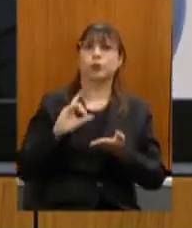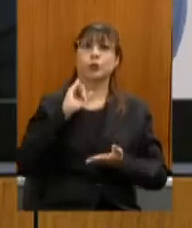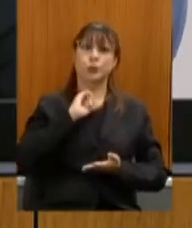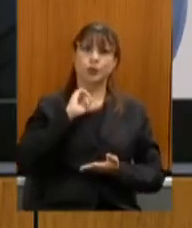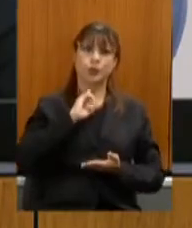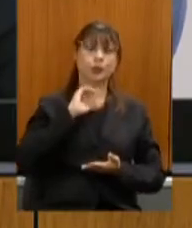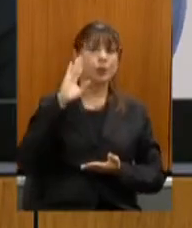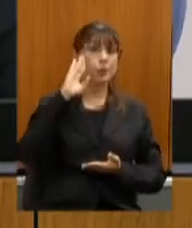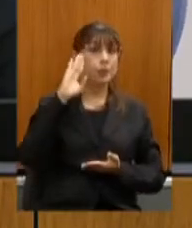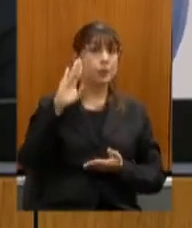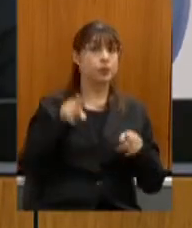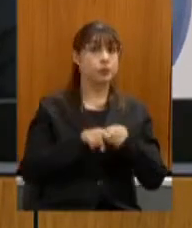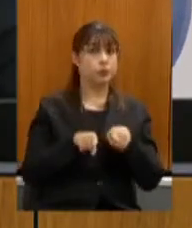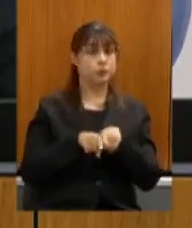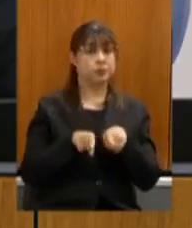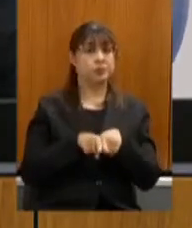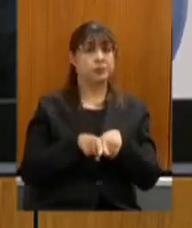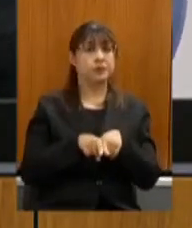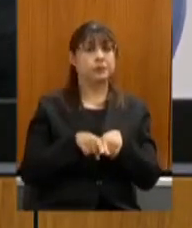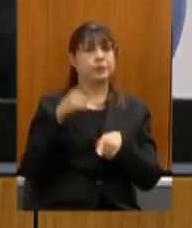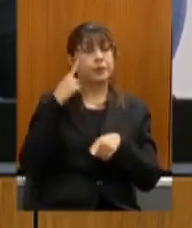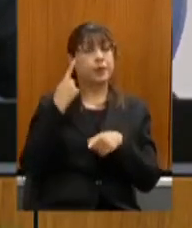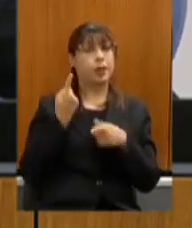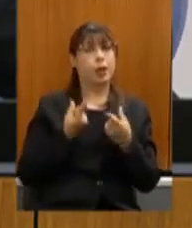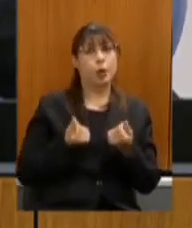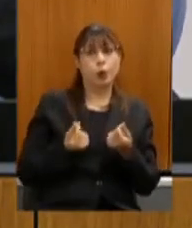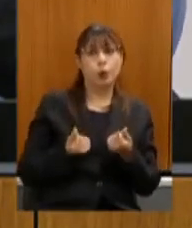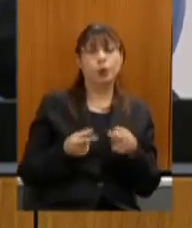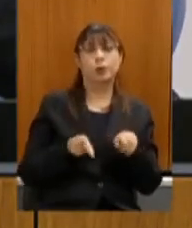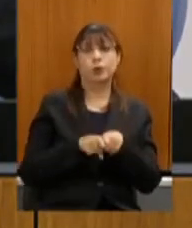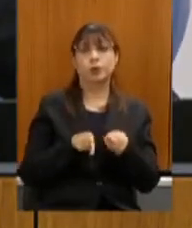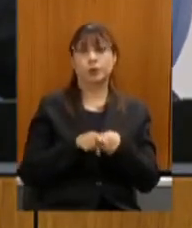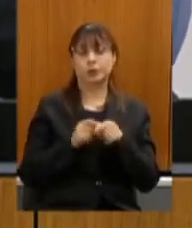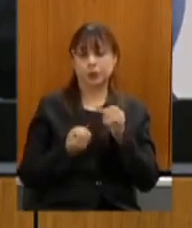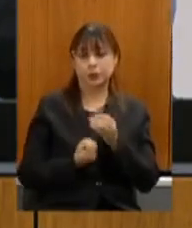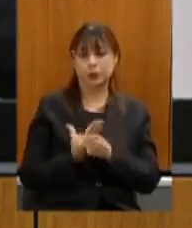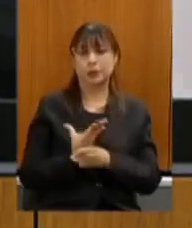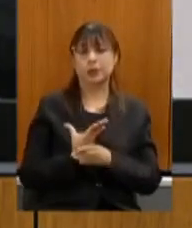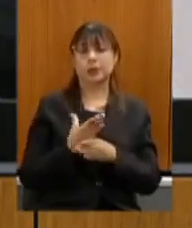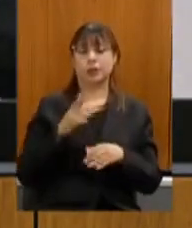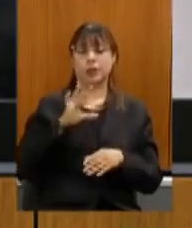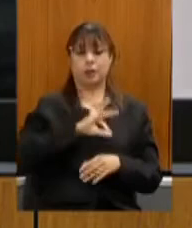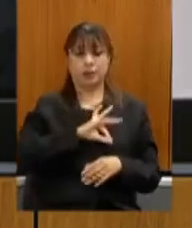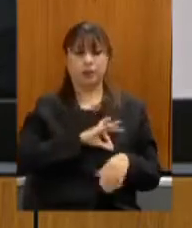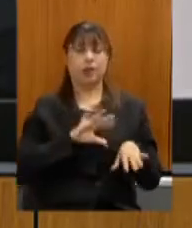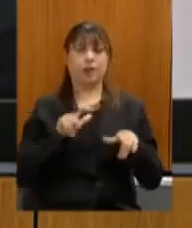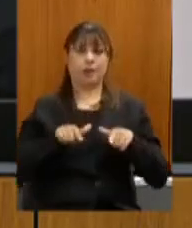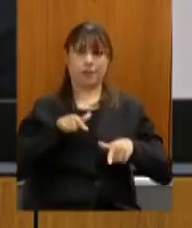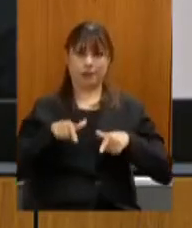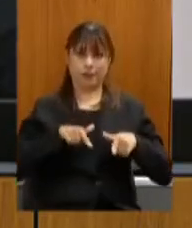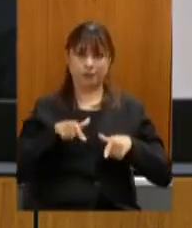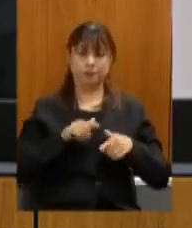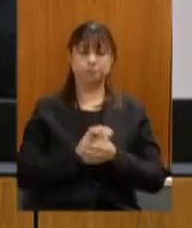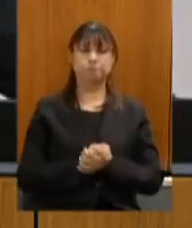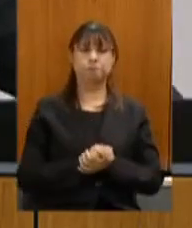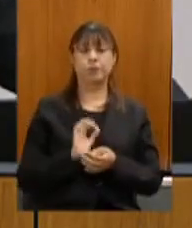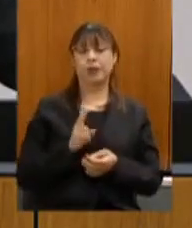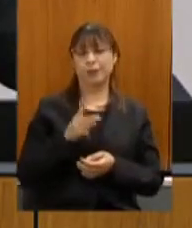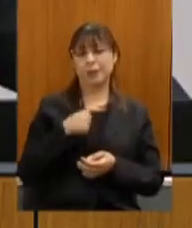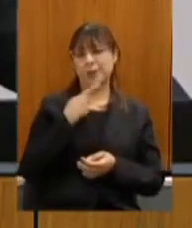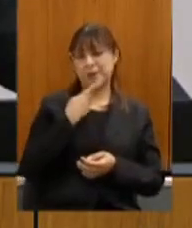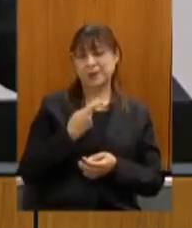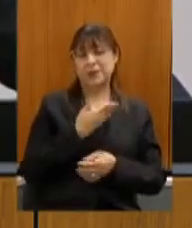sobretudo no fator econômico e também na geração de emprego e renda eu costumo dizer que o turismo